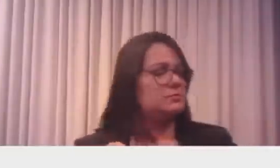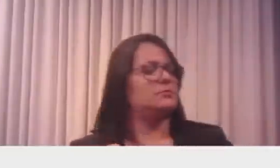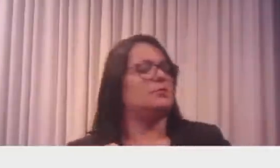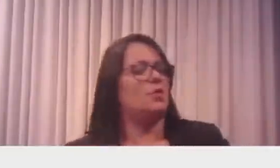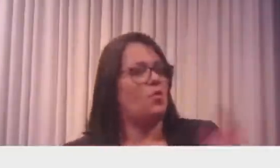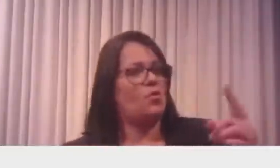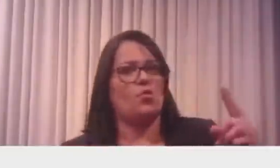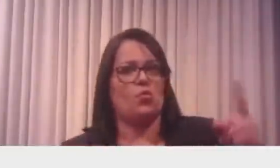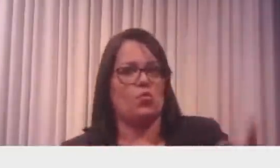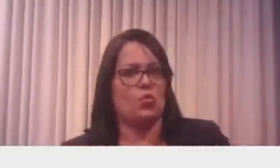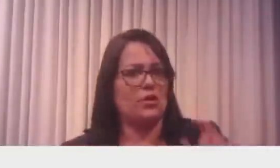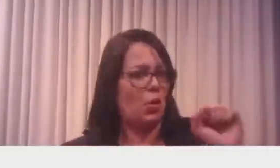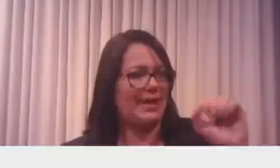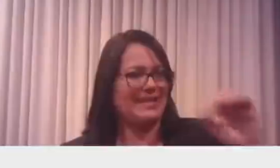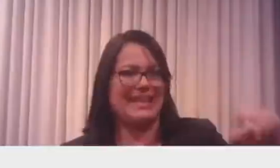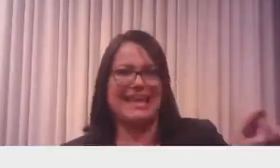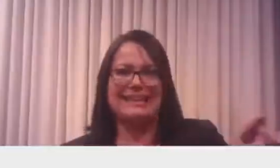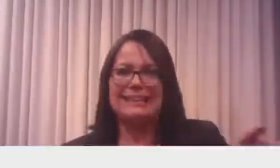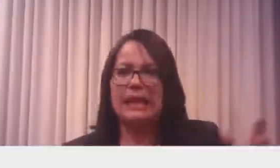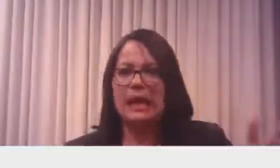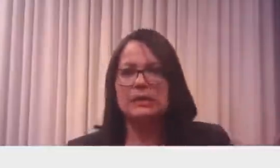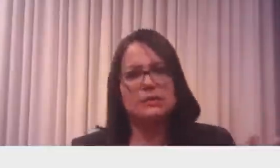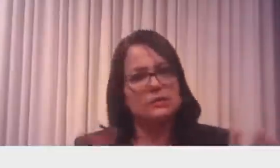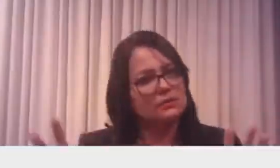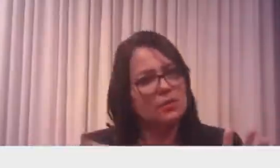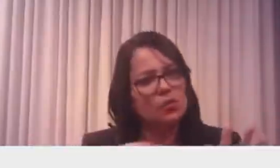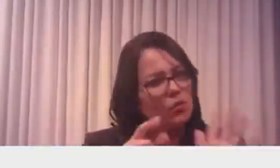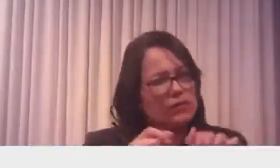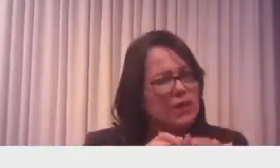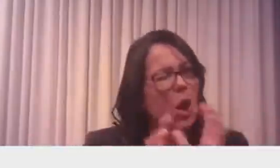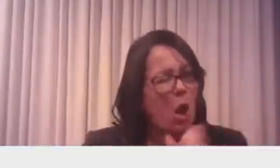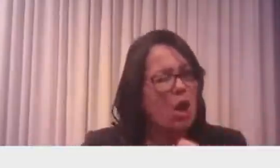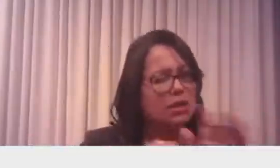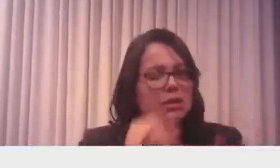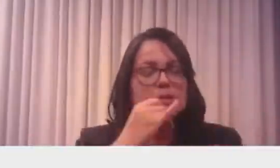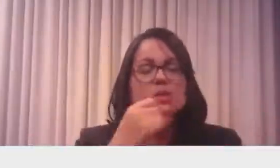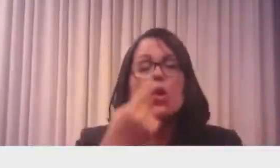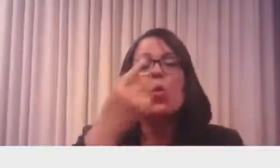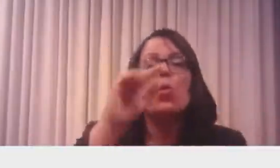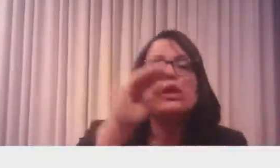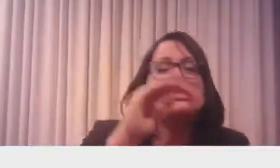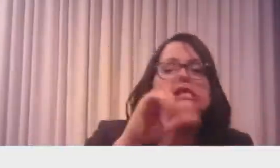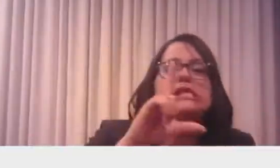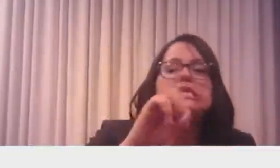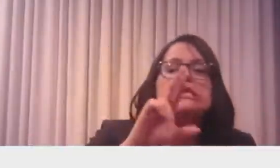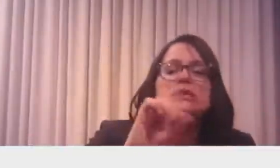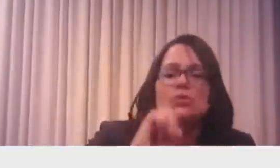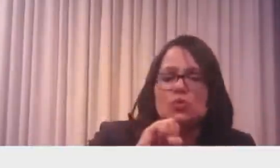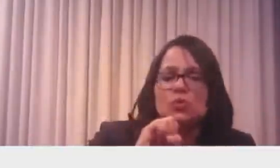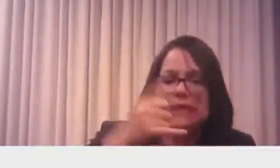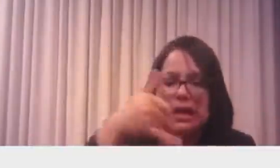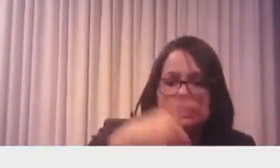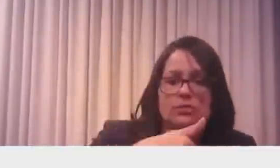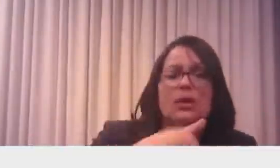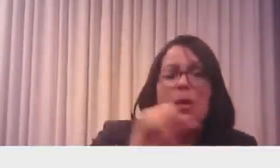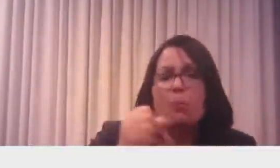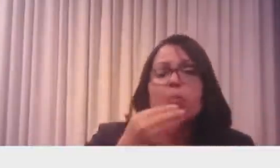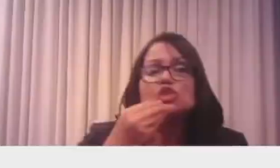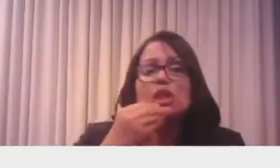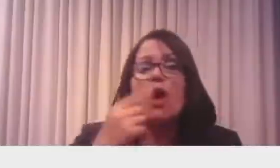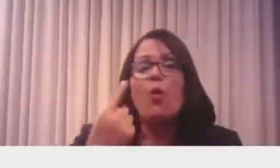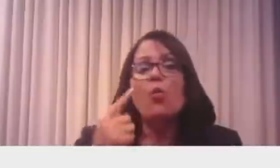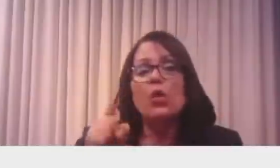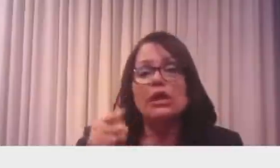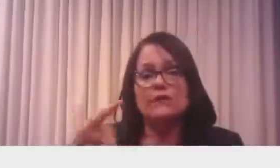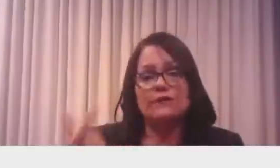Então, teoricamente, não é uma conta exata essa aqui, mas o litro da gasolina podia estar custando menos R$1,20. Depois,